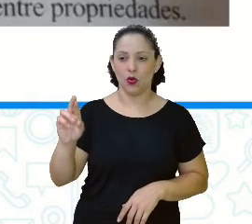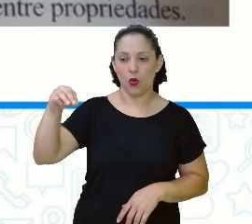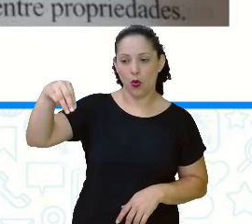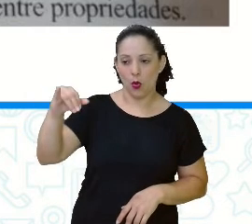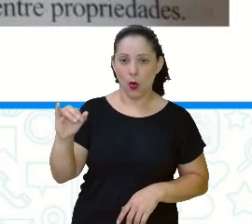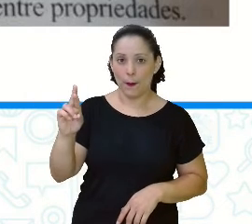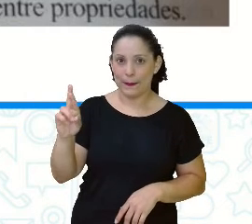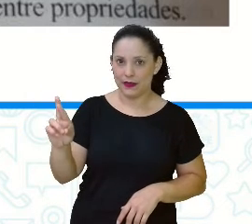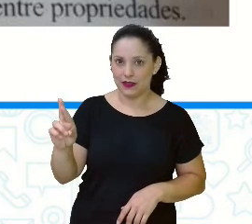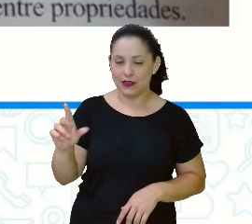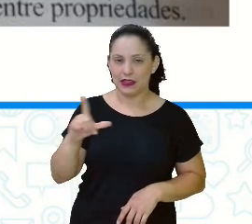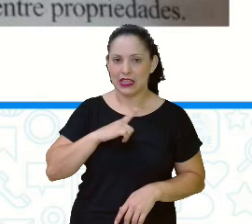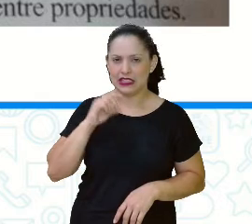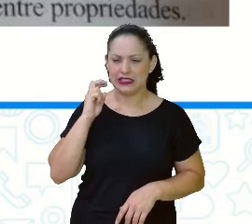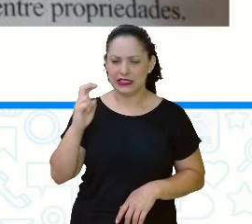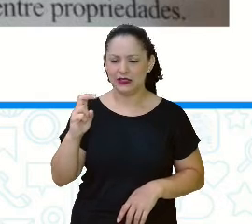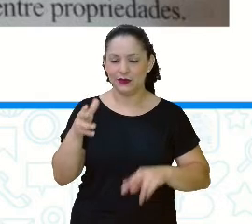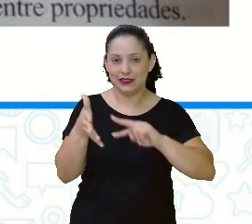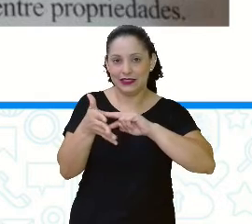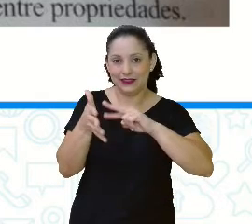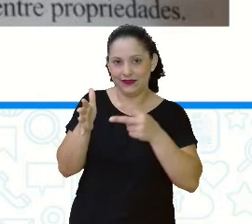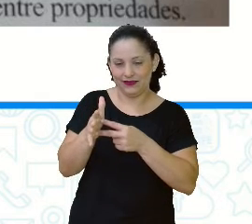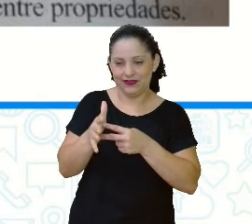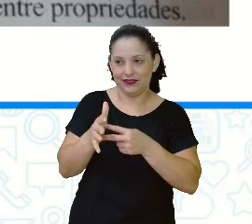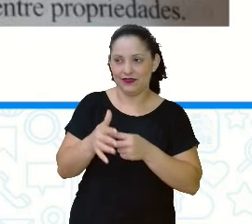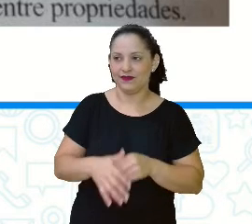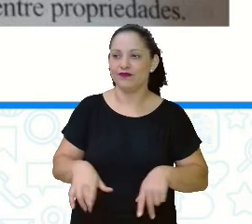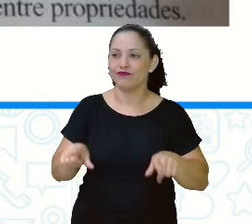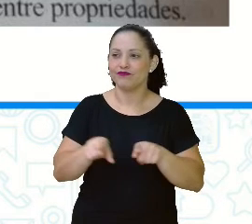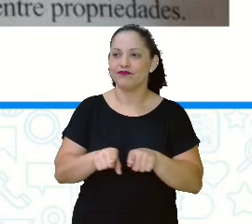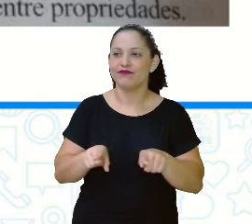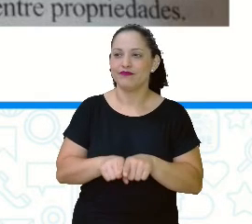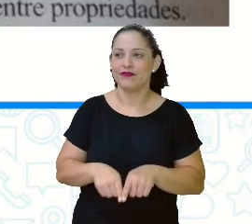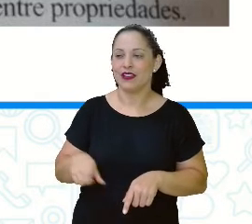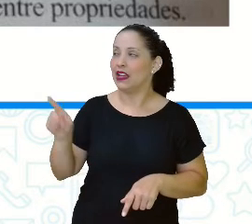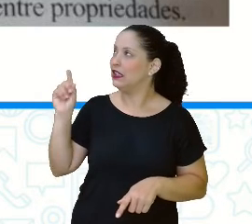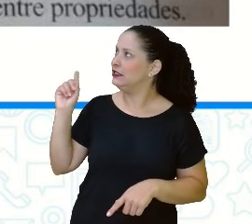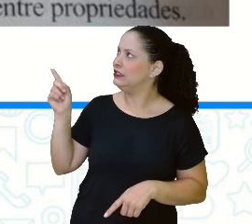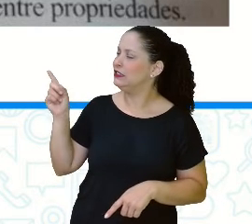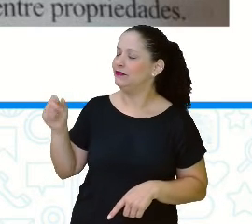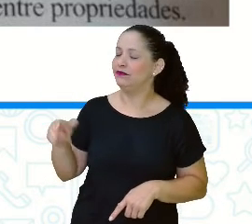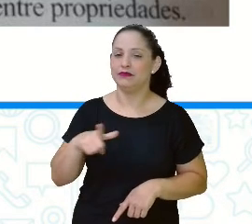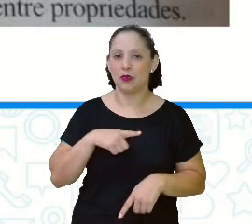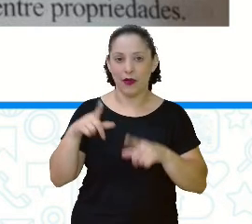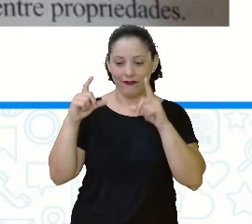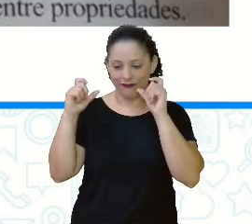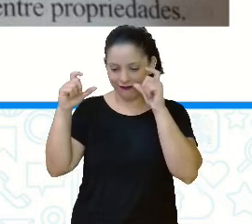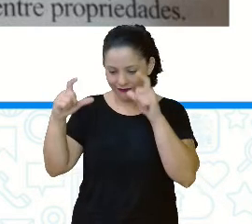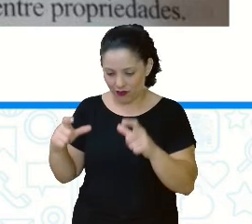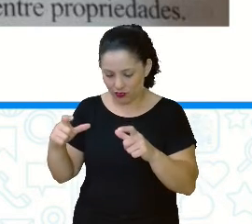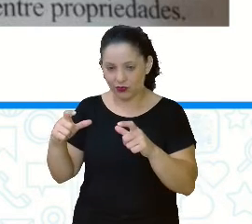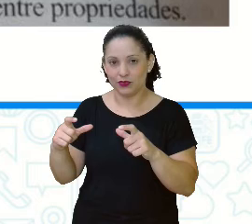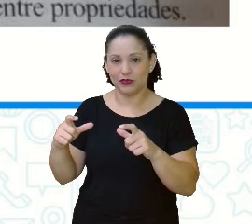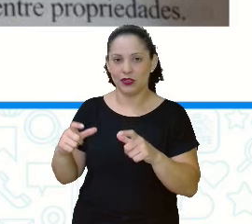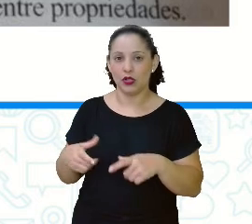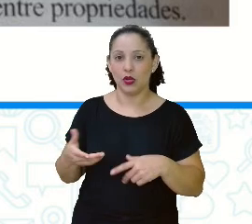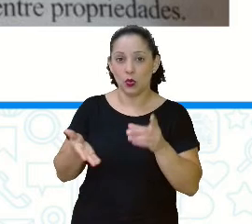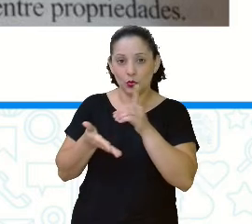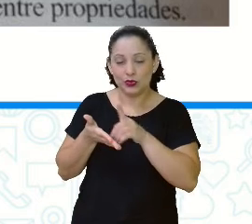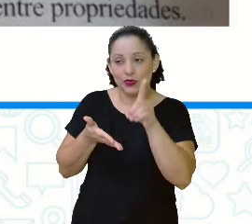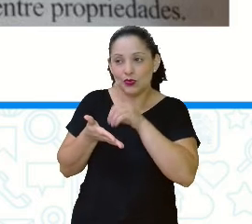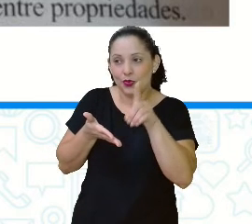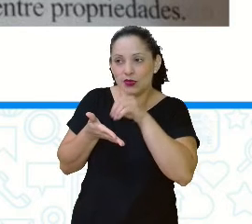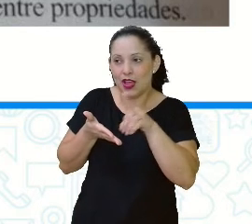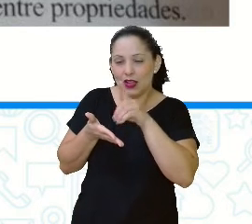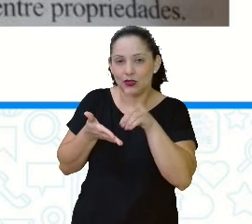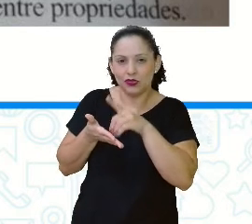cinco significados. Outra foto, essa foto foi no dicionário que eu tenho em casa. Para a gente ver,